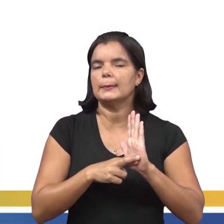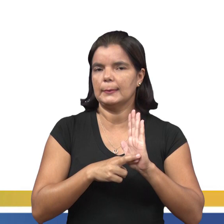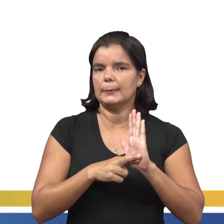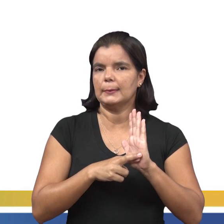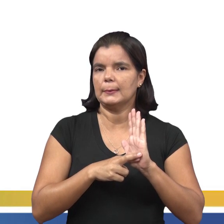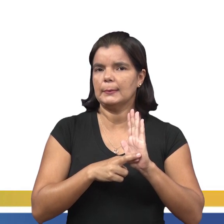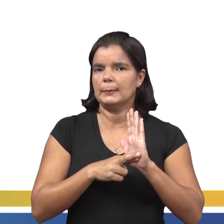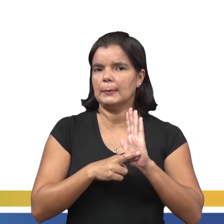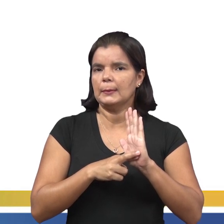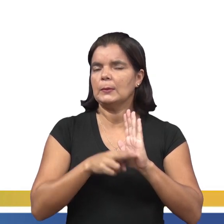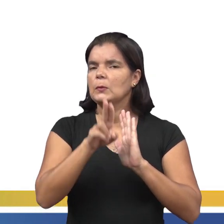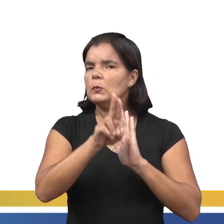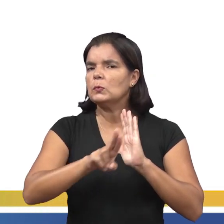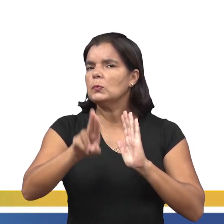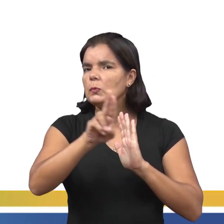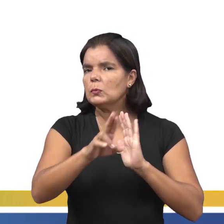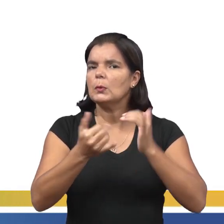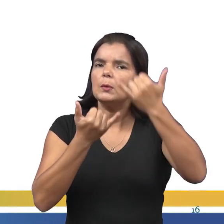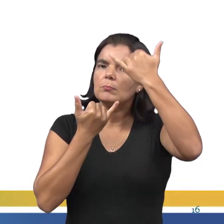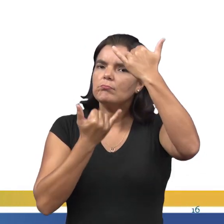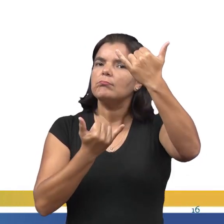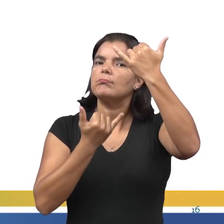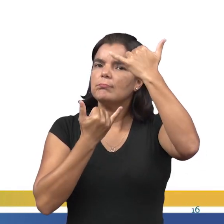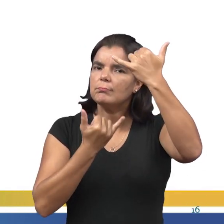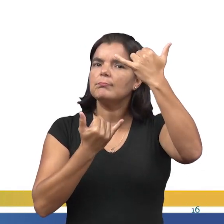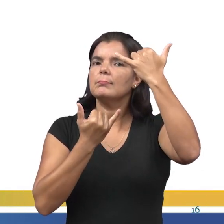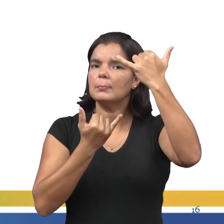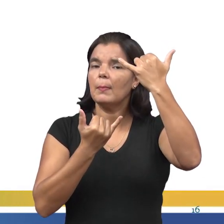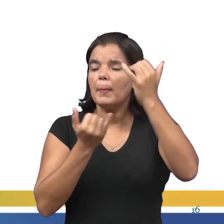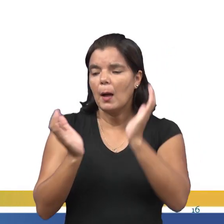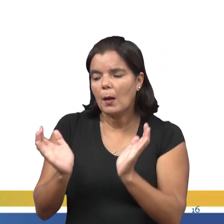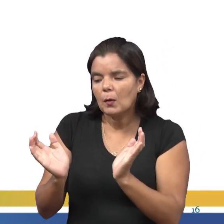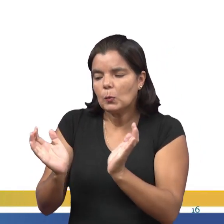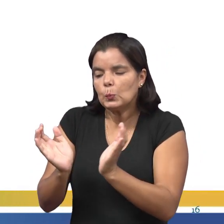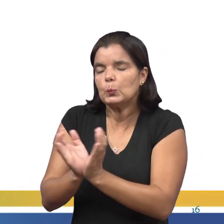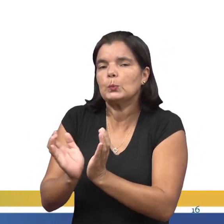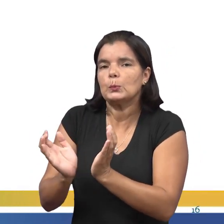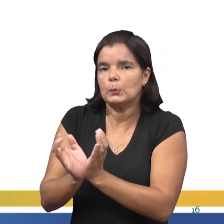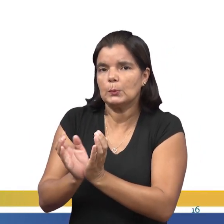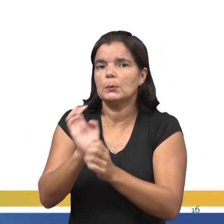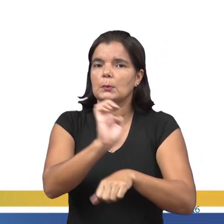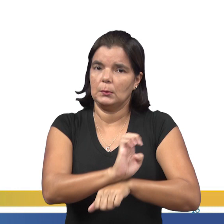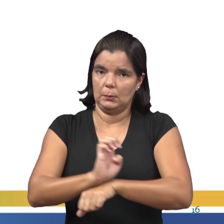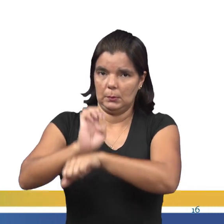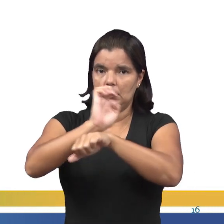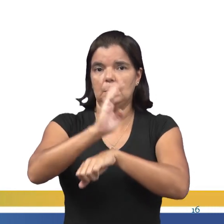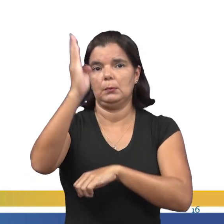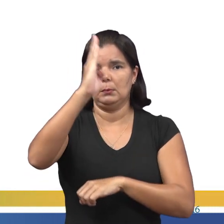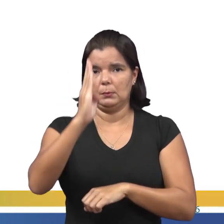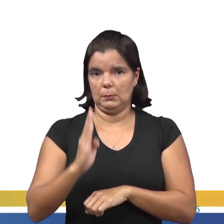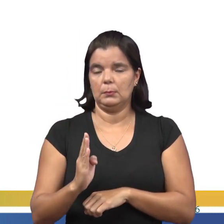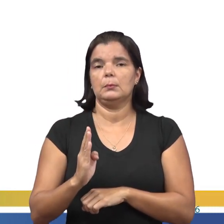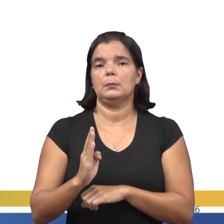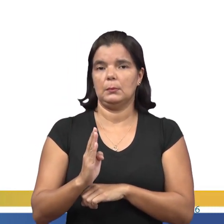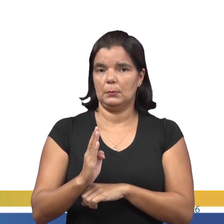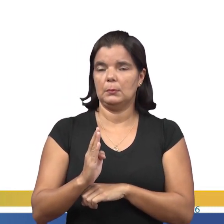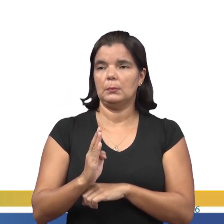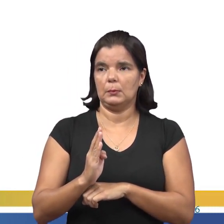Quais foram os critérios usados pelo IBGE para agrupar os estados brasileiros em